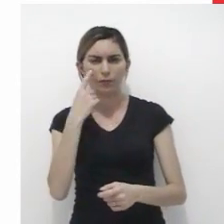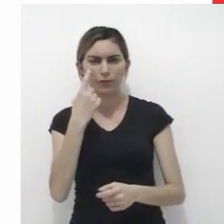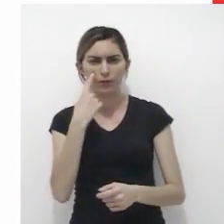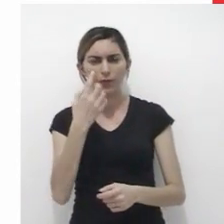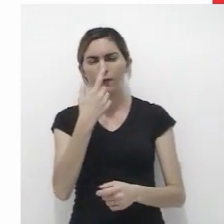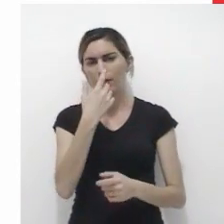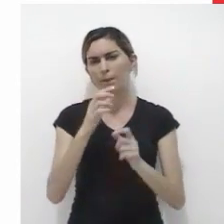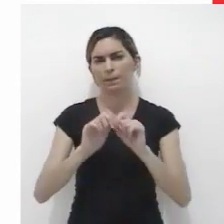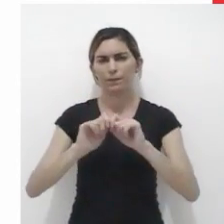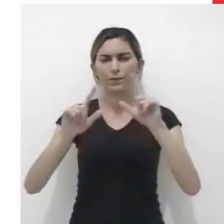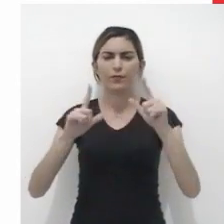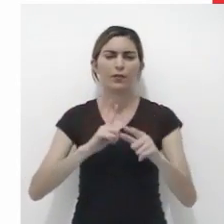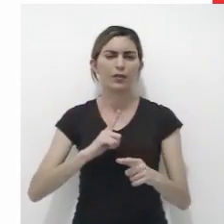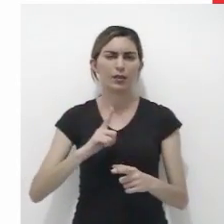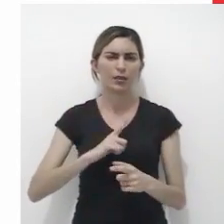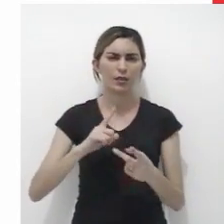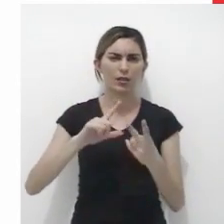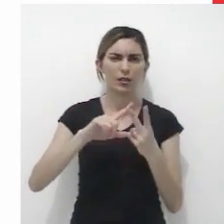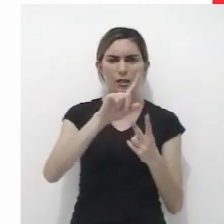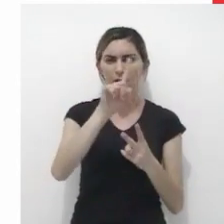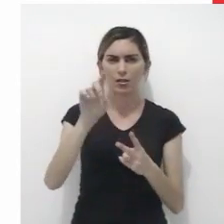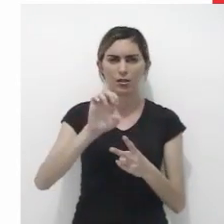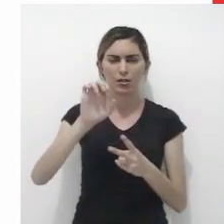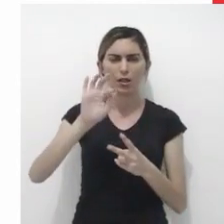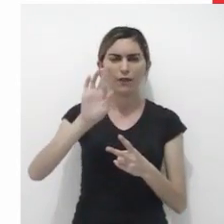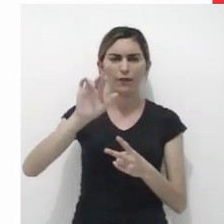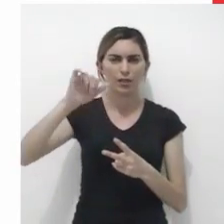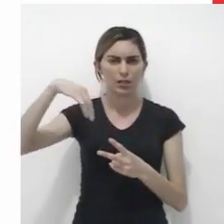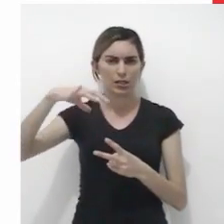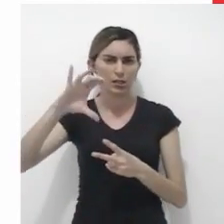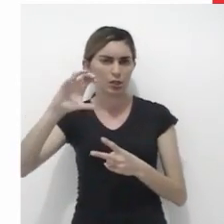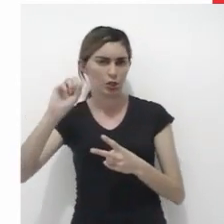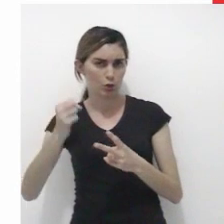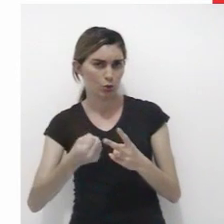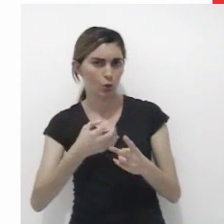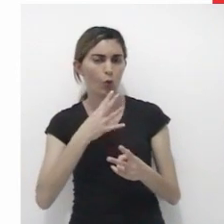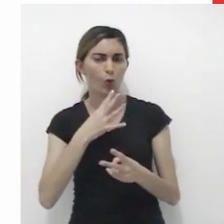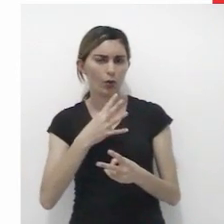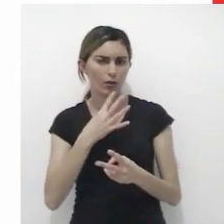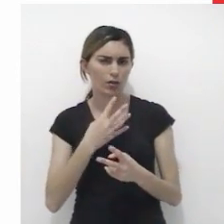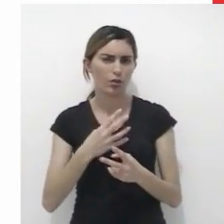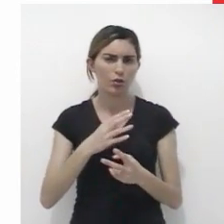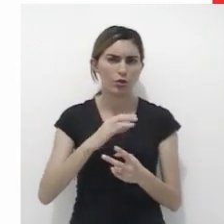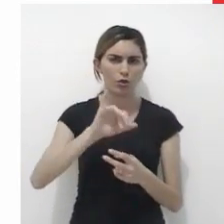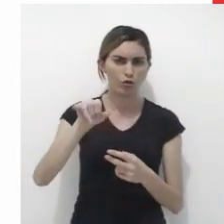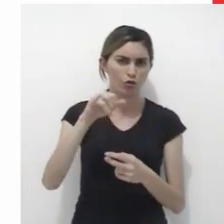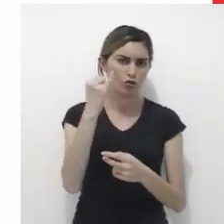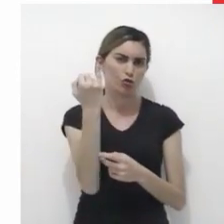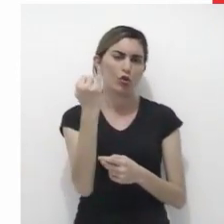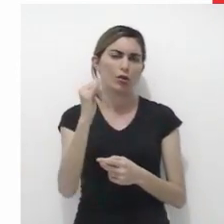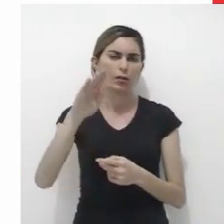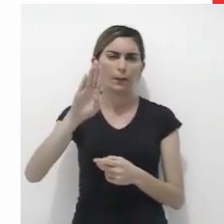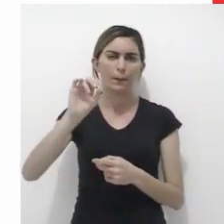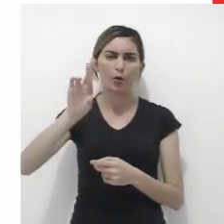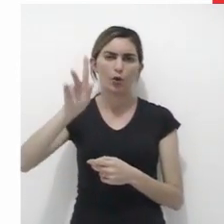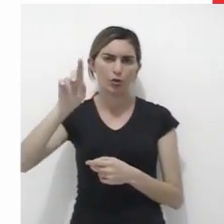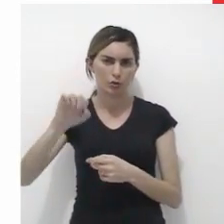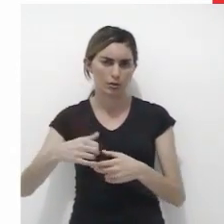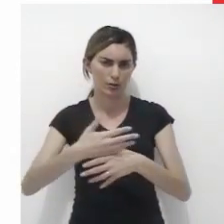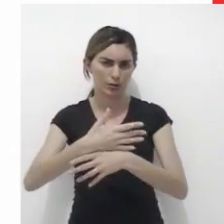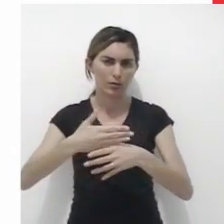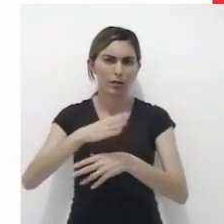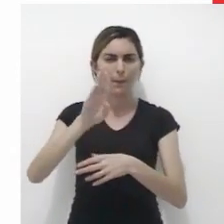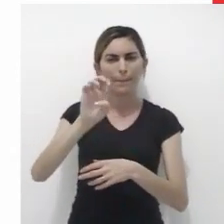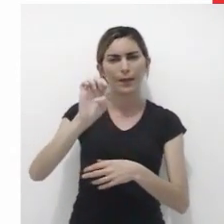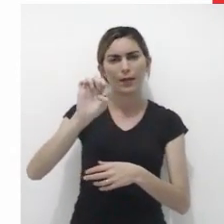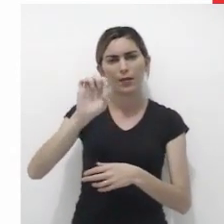vocês podem ver na imagem, temos José Francisco Borges, mais conhecido como J. Borges. Nascido